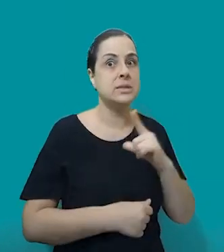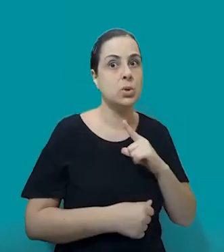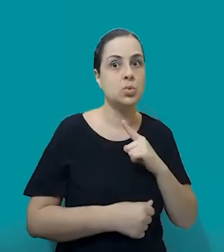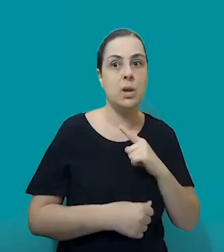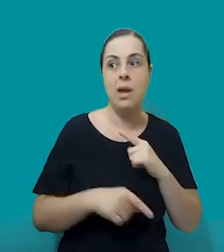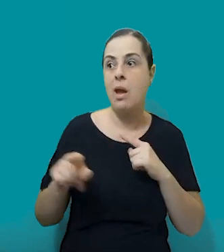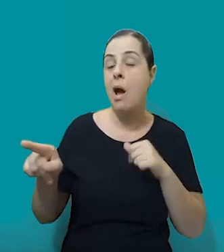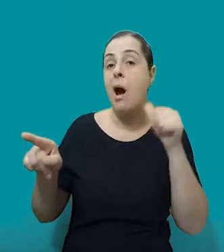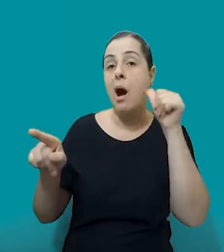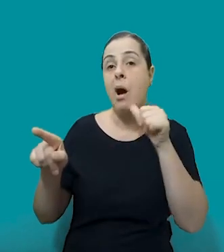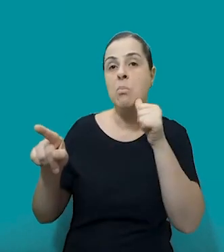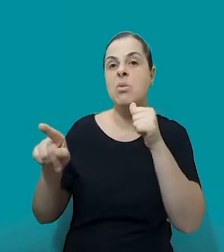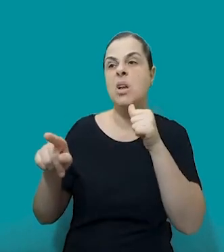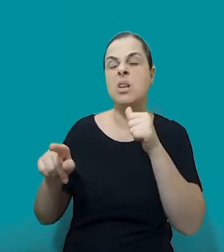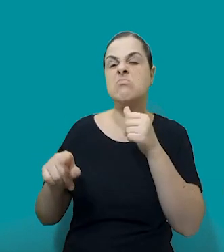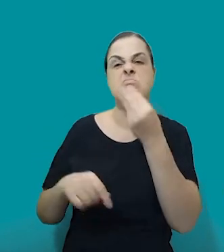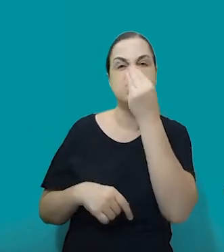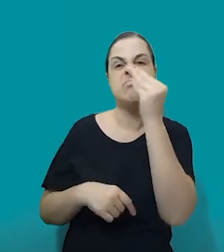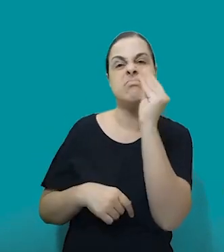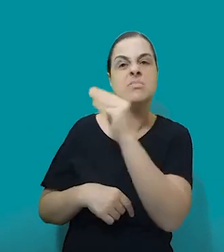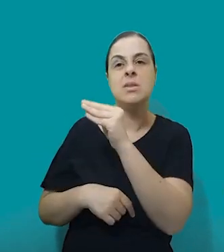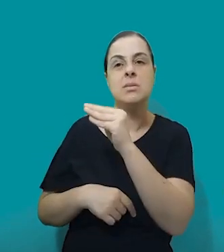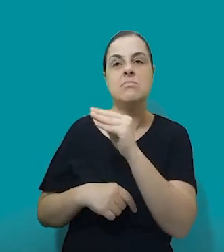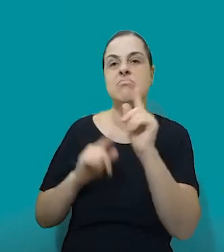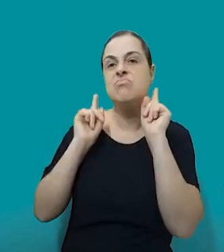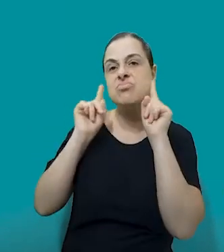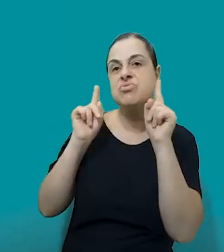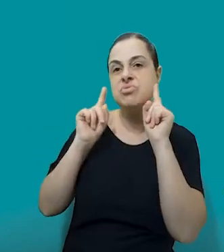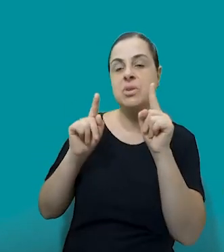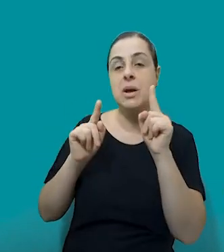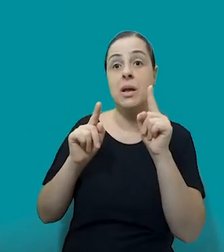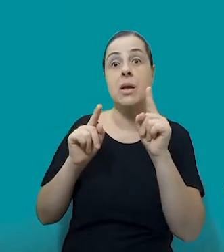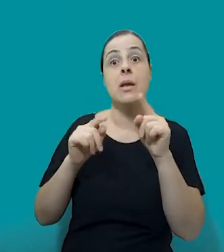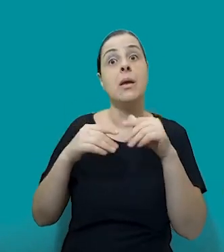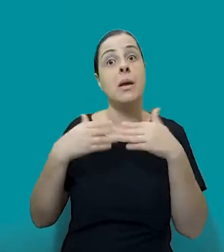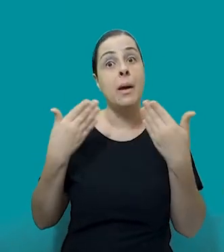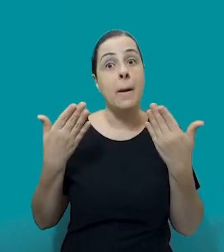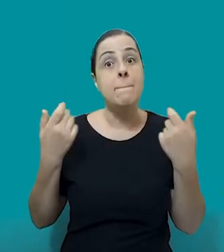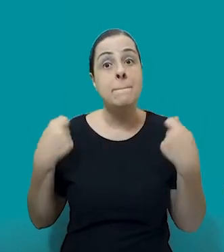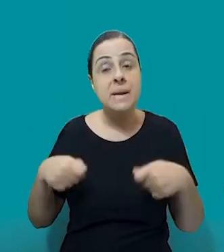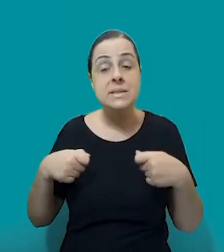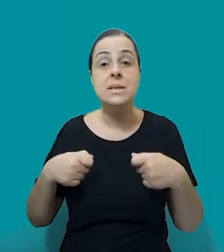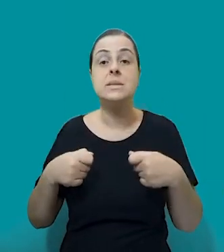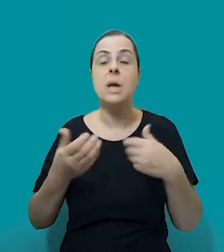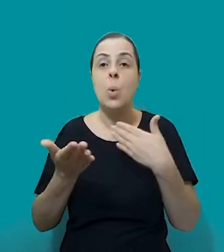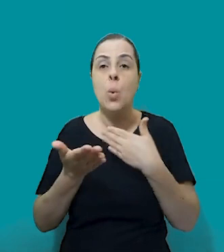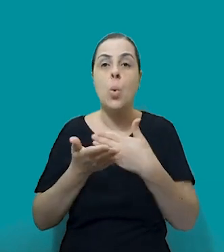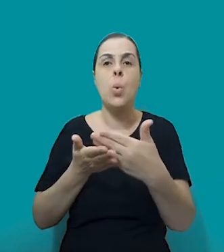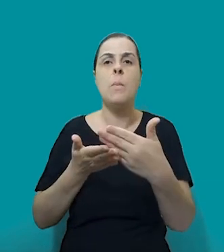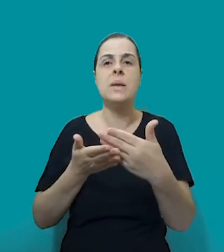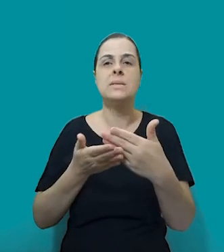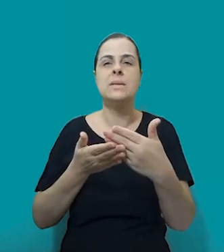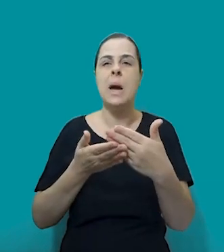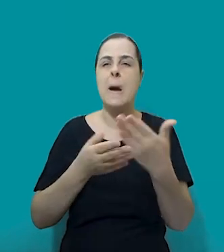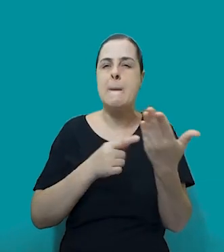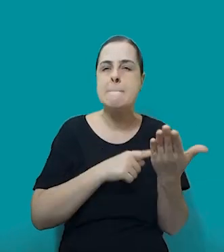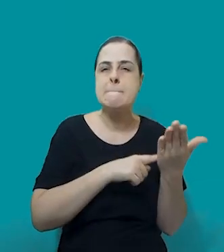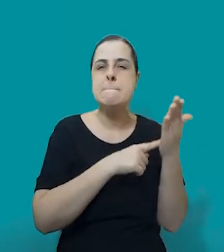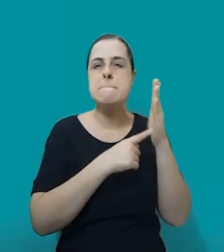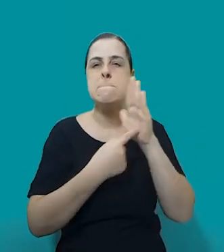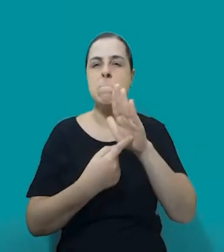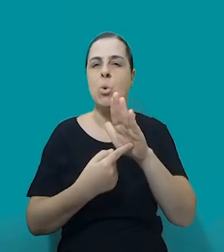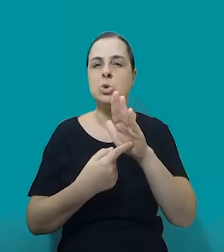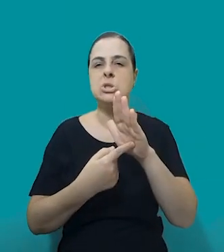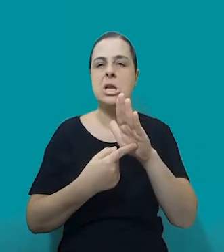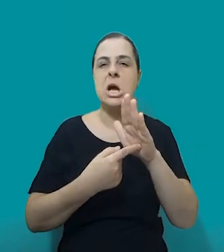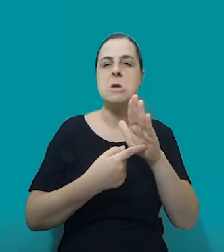fazer um papel importantíssimo, que é começar a projetar essas mudanças, né? Essa denúncia com a mesma força